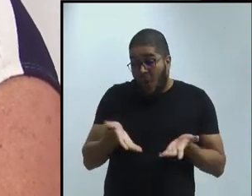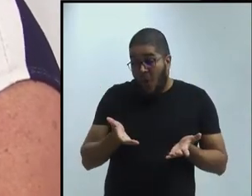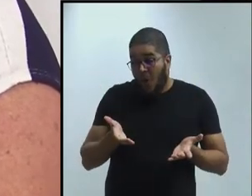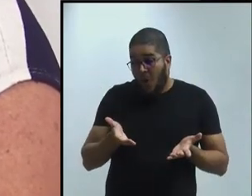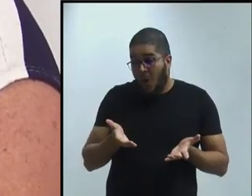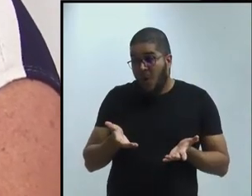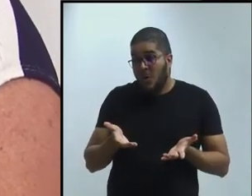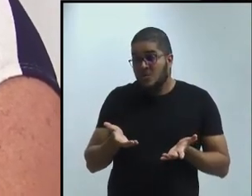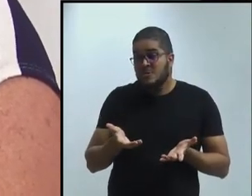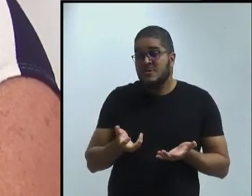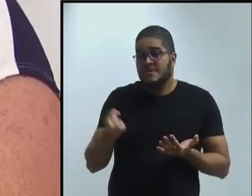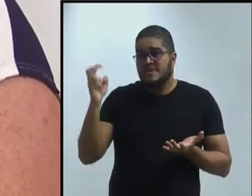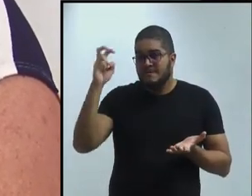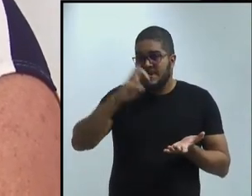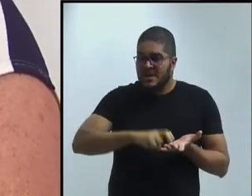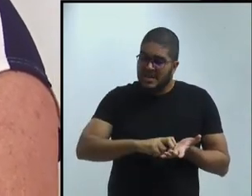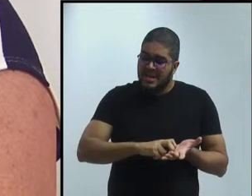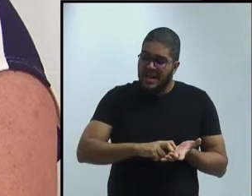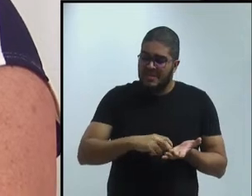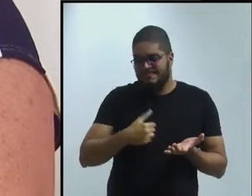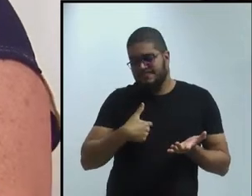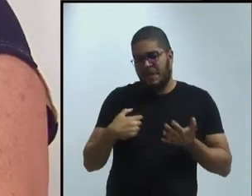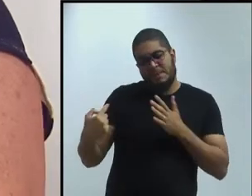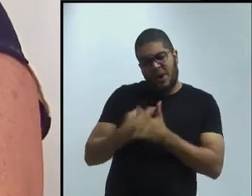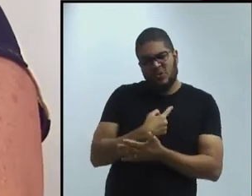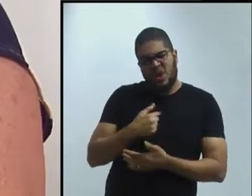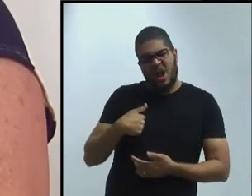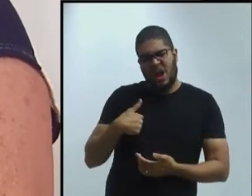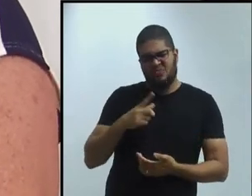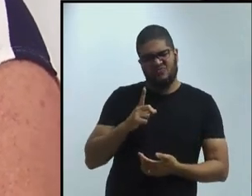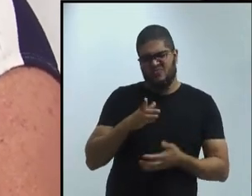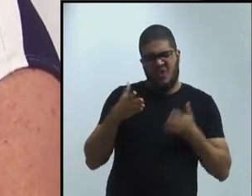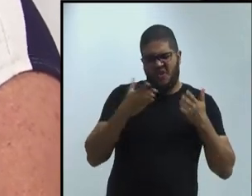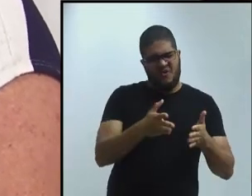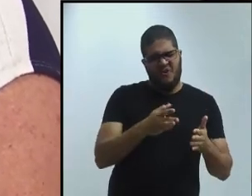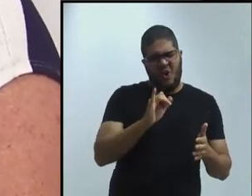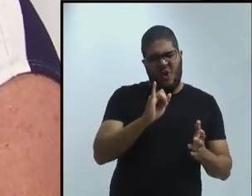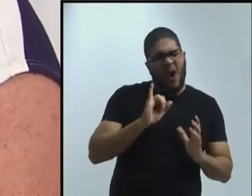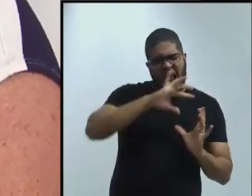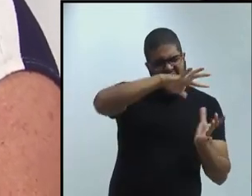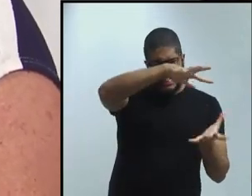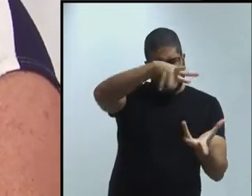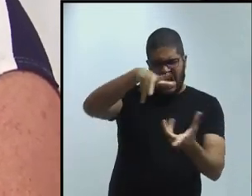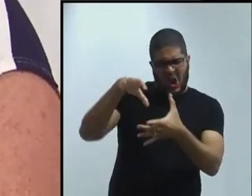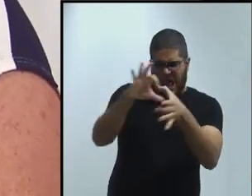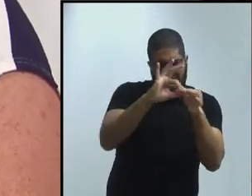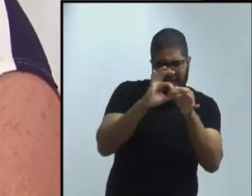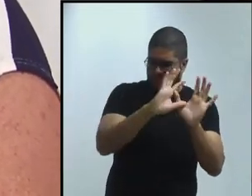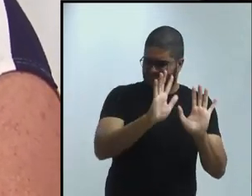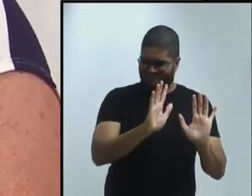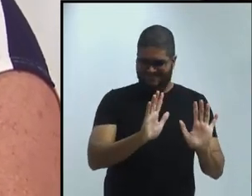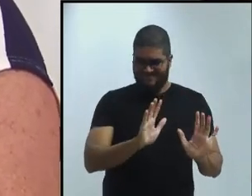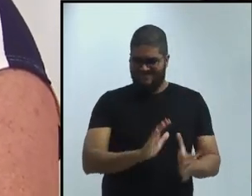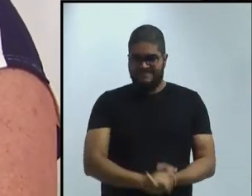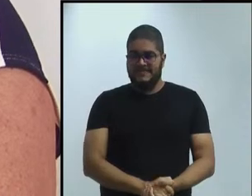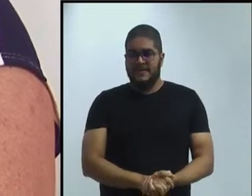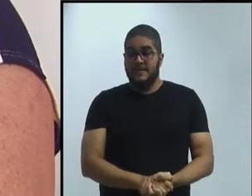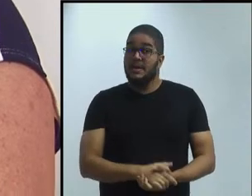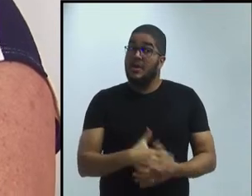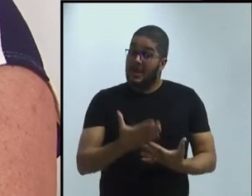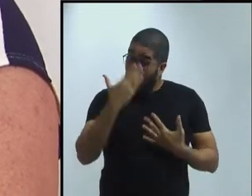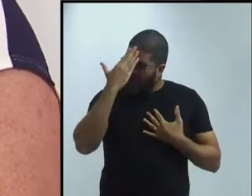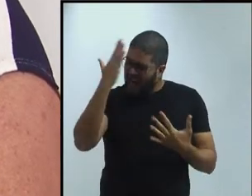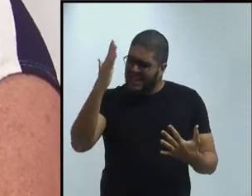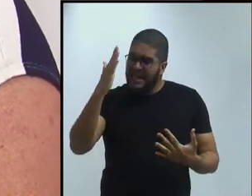eu disse que não sou tão internacional, e não sou mesmo. mas eu quero agradecer à Ivânia duplamente,